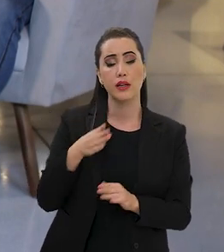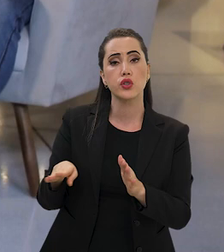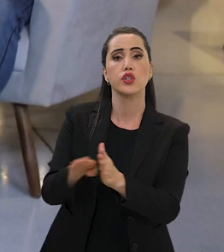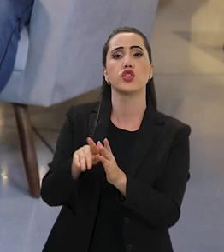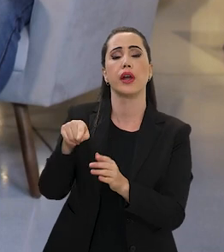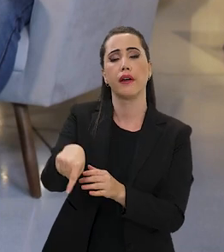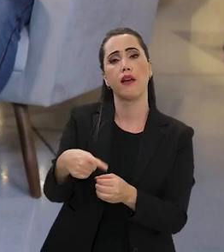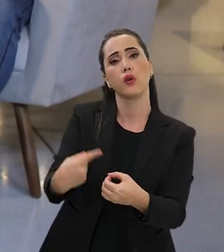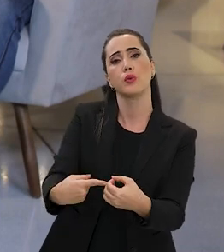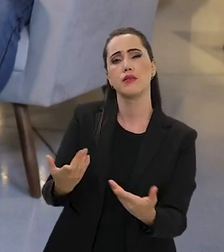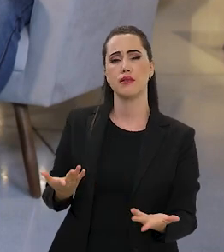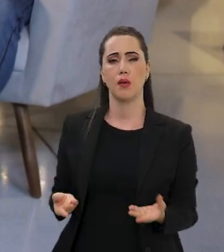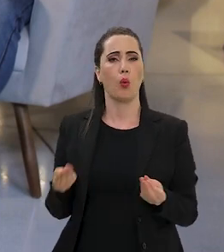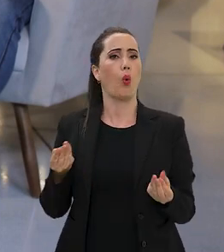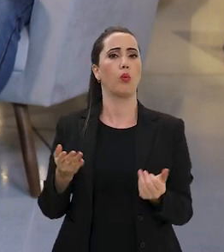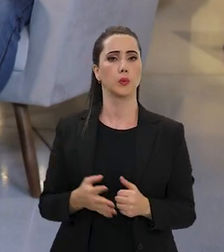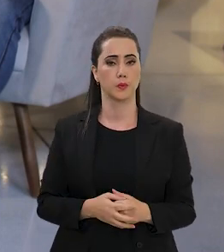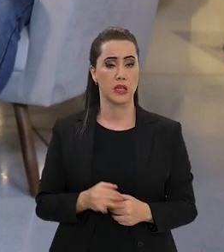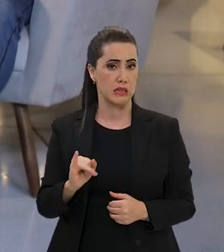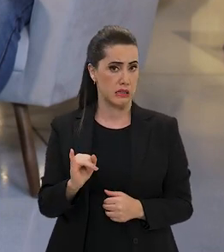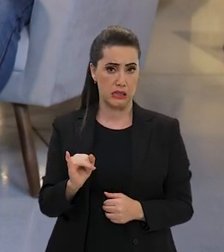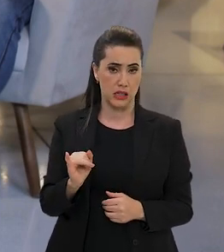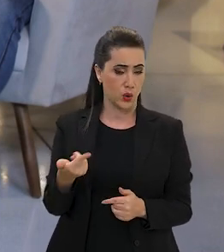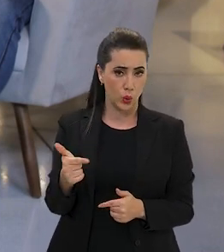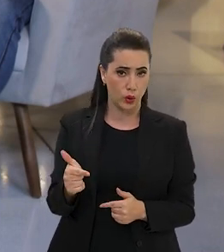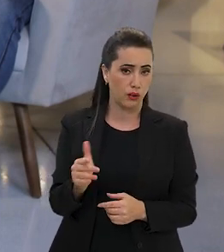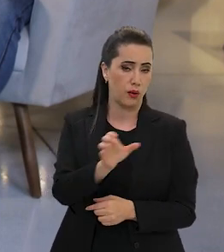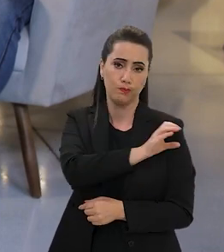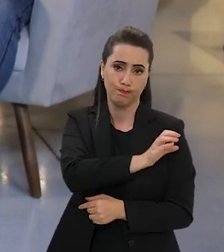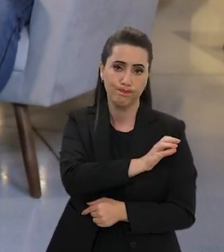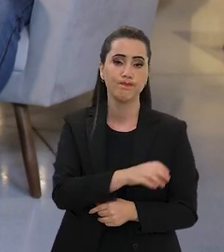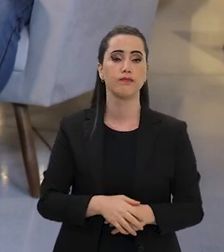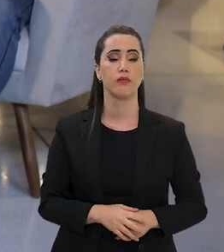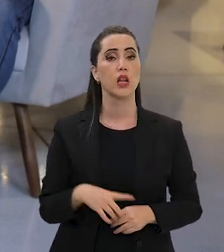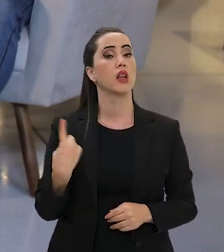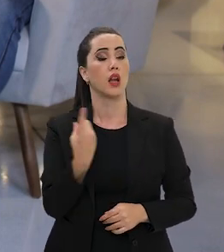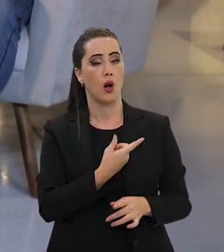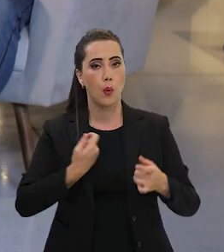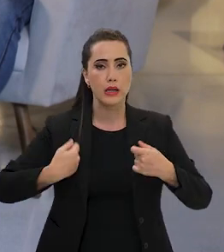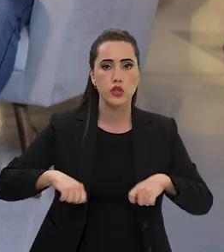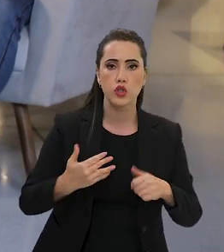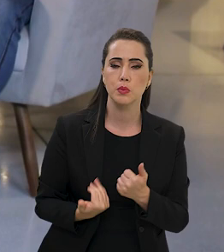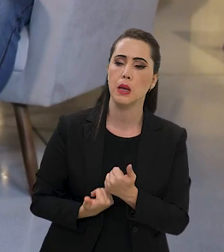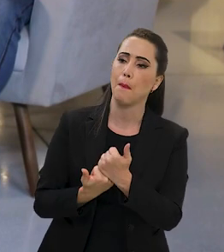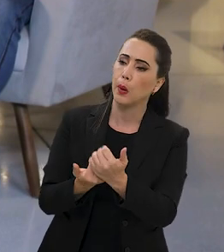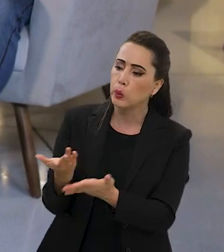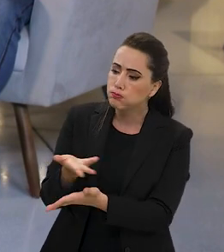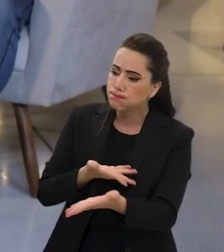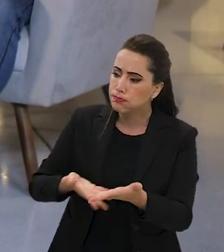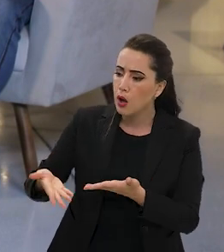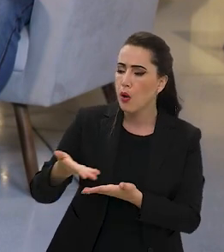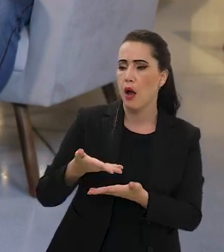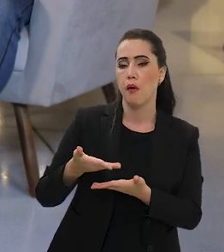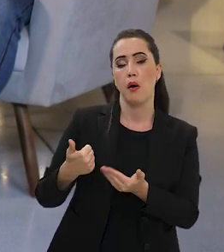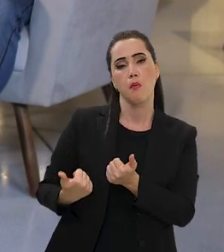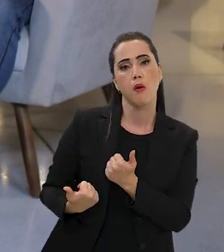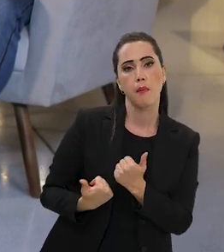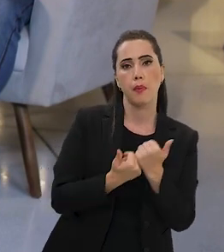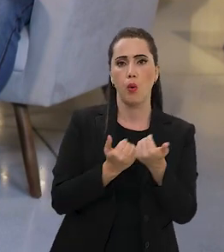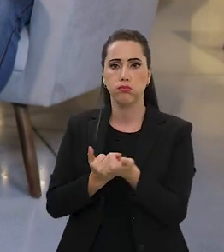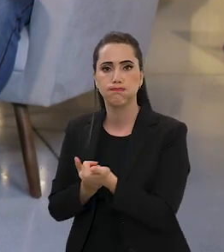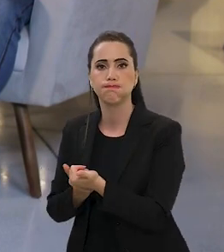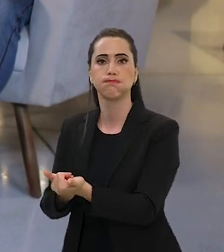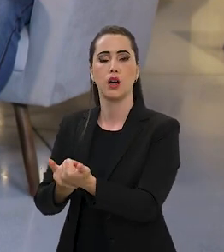chegando na ponta? Muito complicado avaliar isso. Então, assim, nós precisamos fazer esse apoio por meio de cooperações,